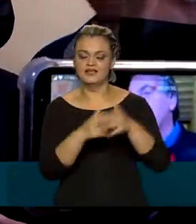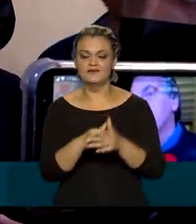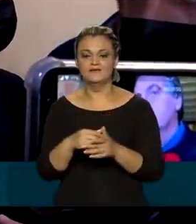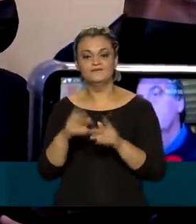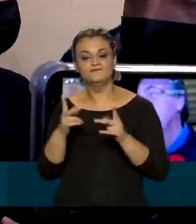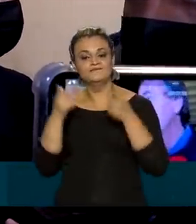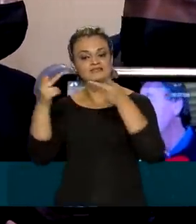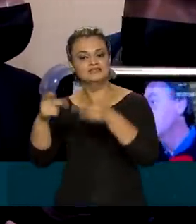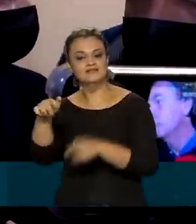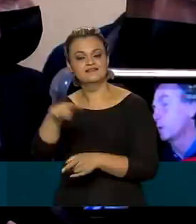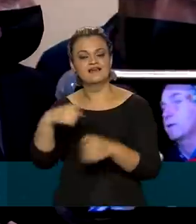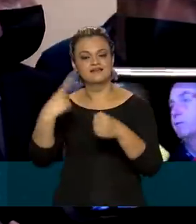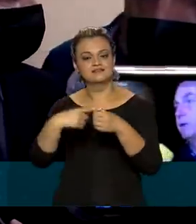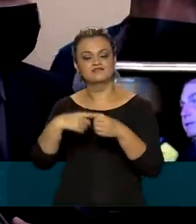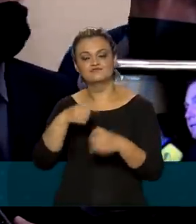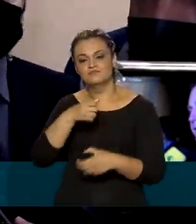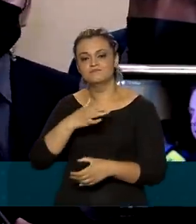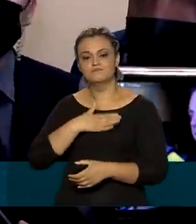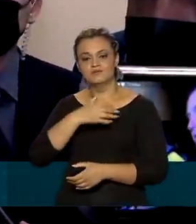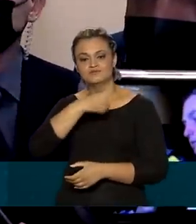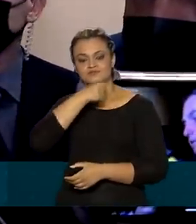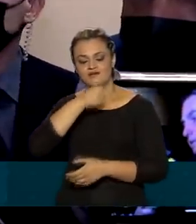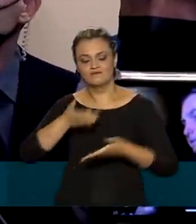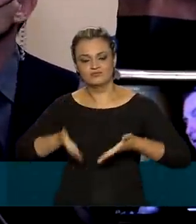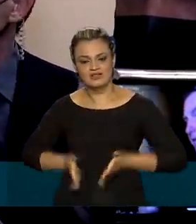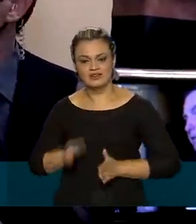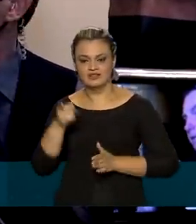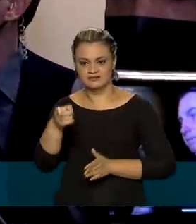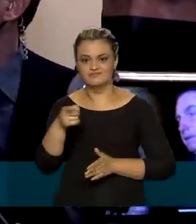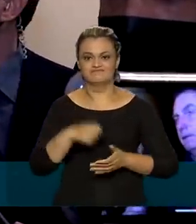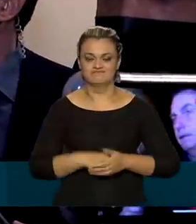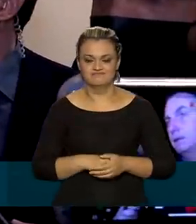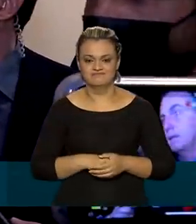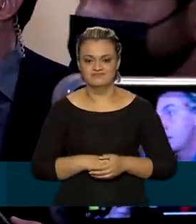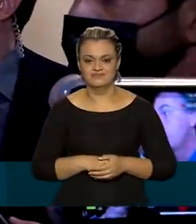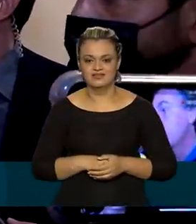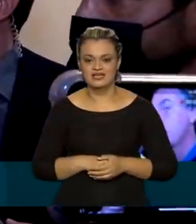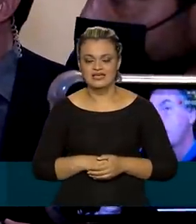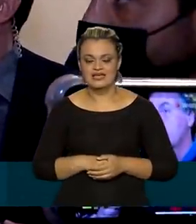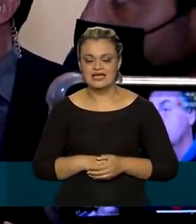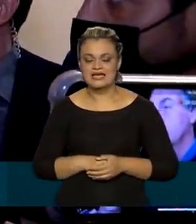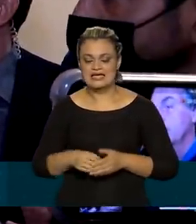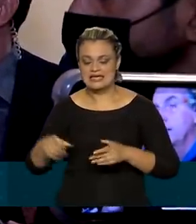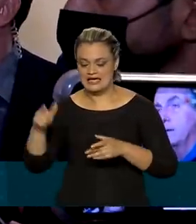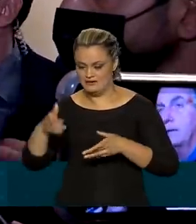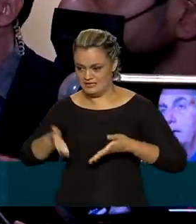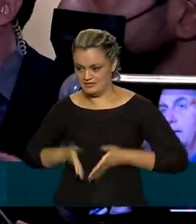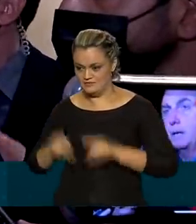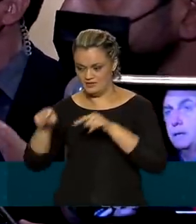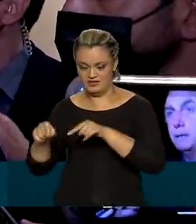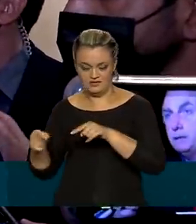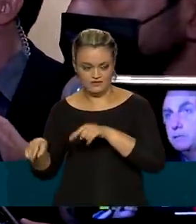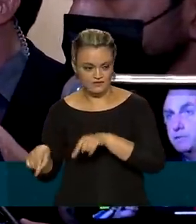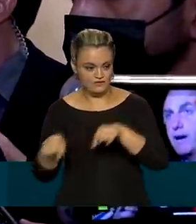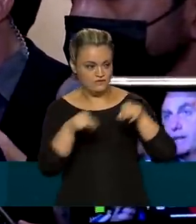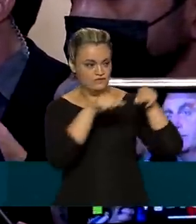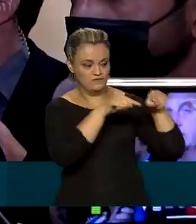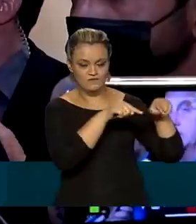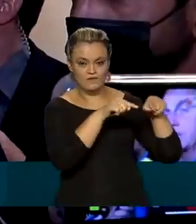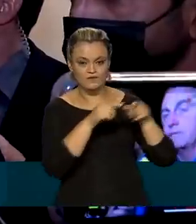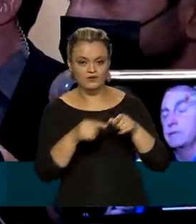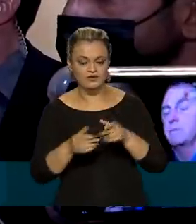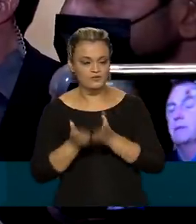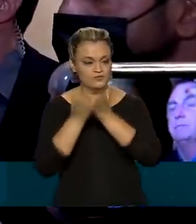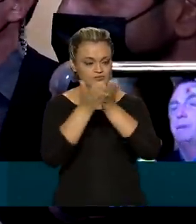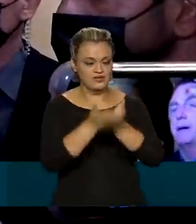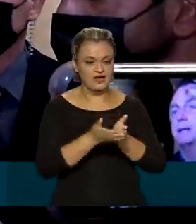a cidade onde meus avós nasceram, inclusive saíram daqui e se conheceram indo em viagem